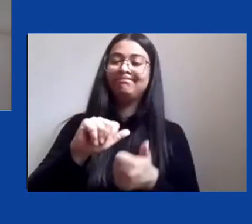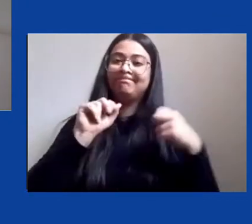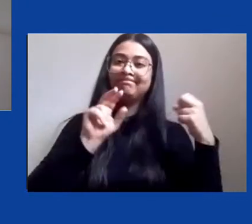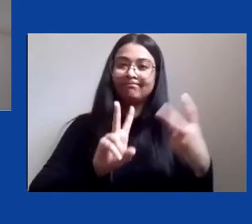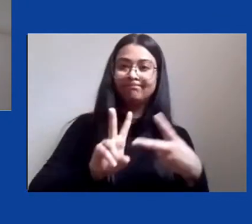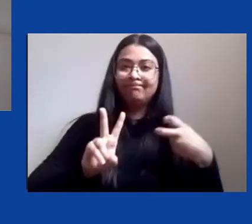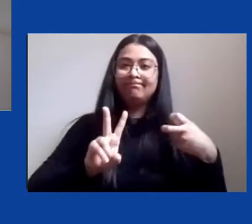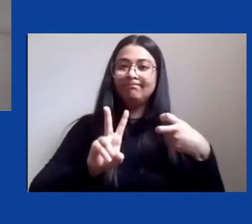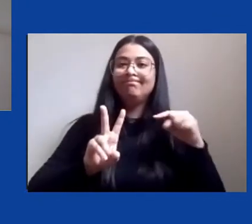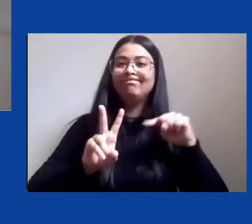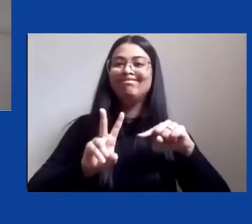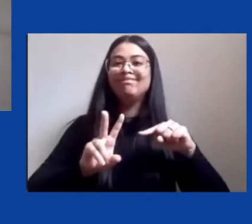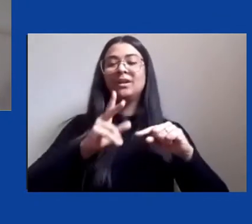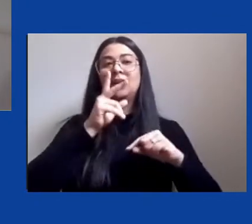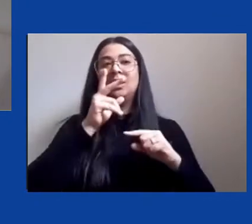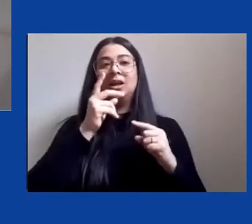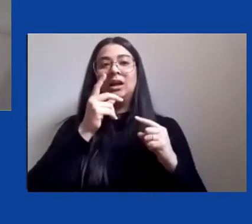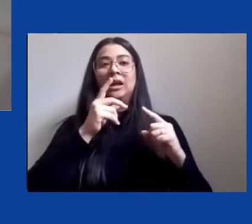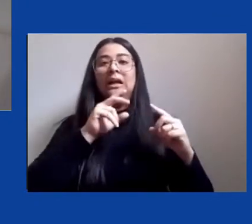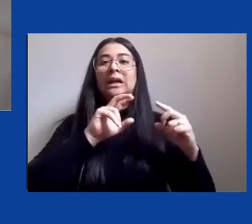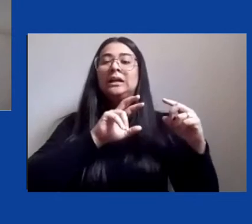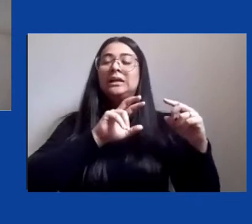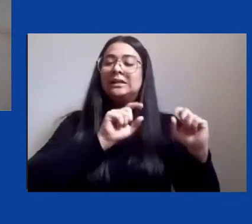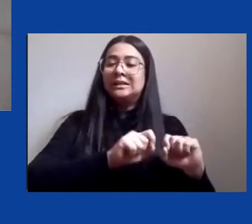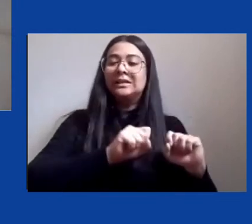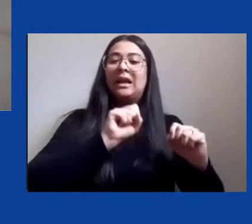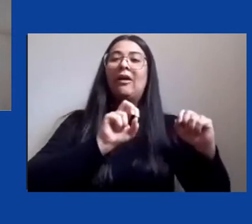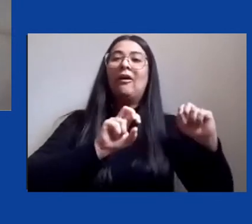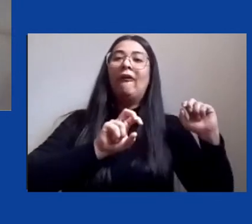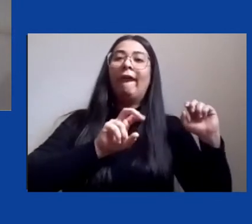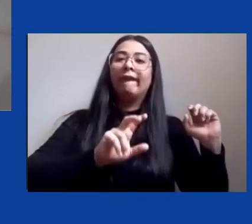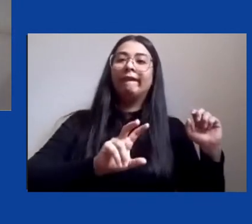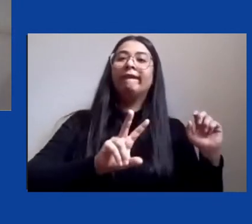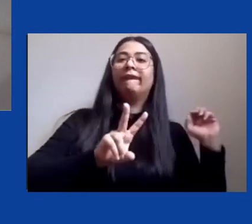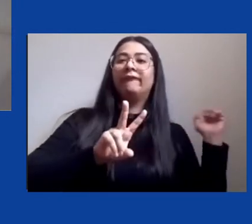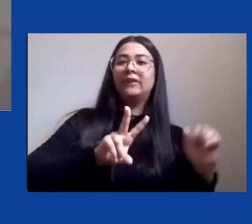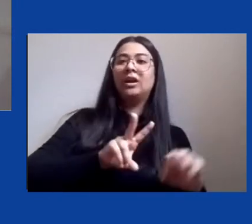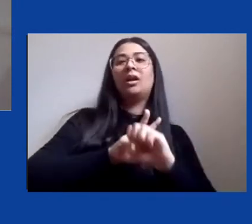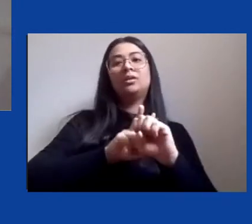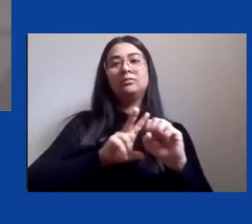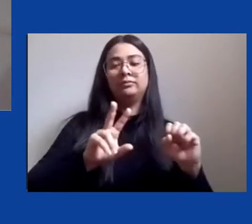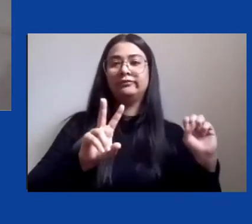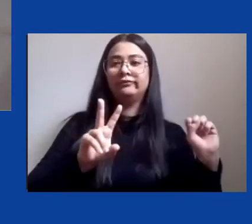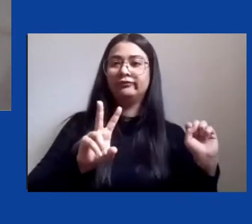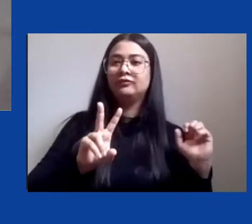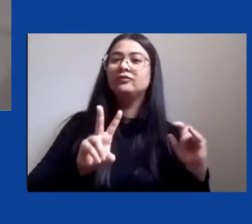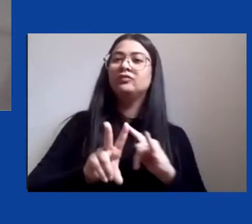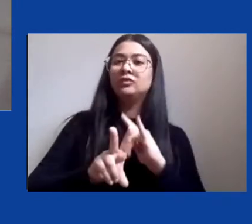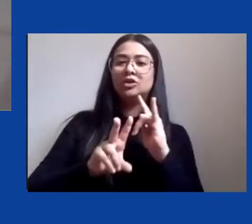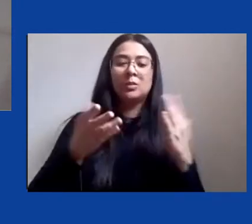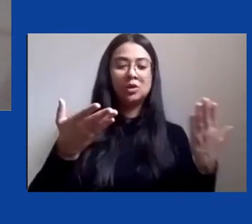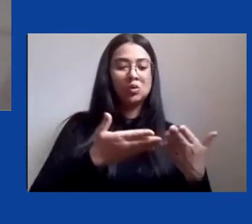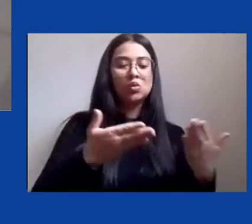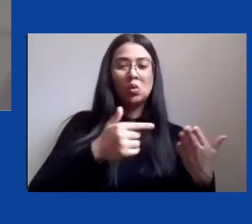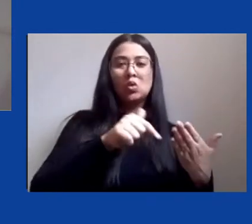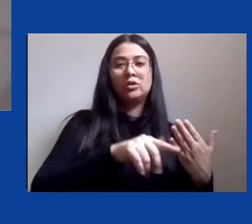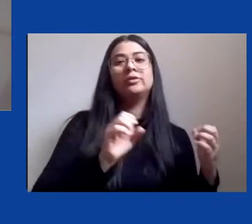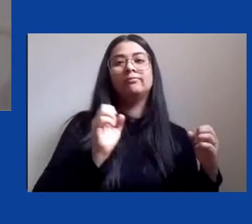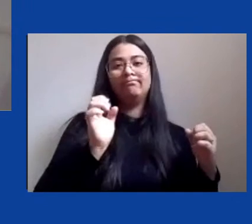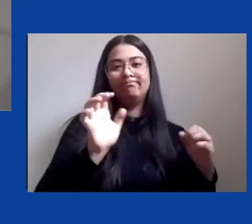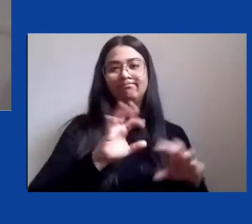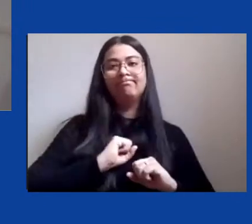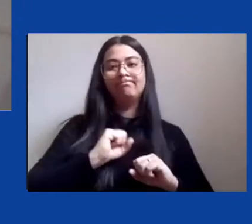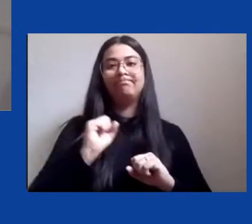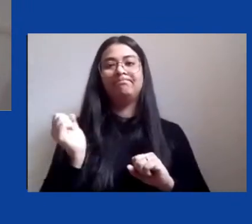sido vítimas reais desse momento pandêmico bom nós sabemos que nesse momento da